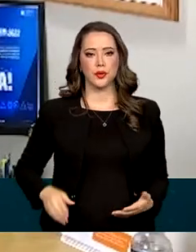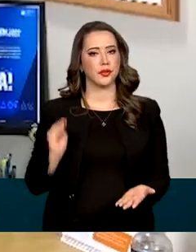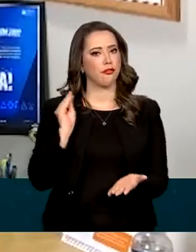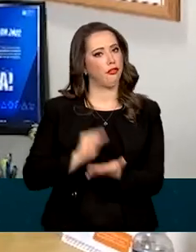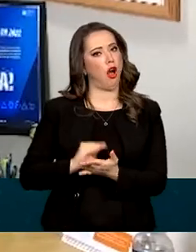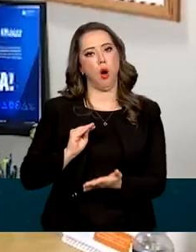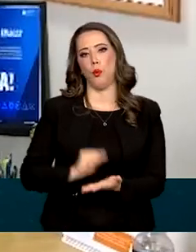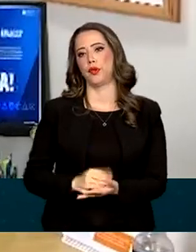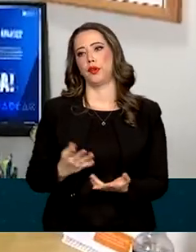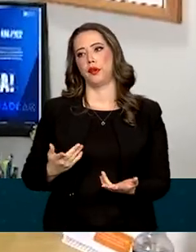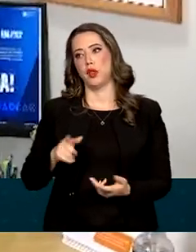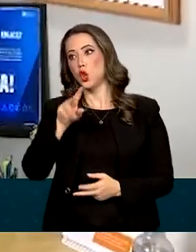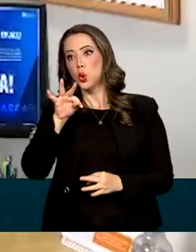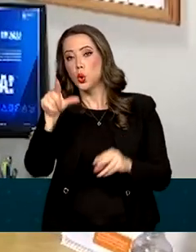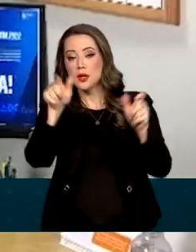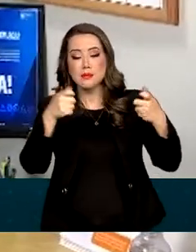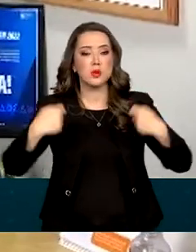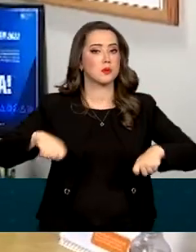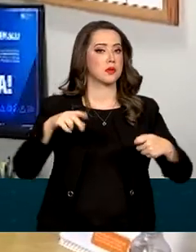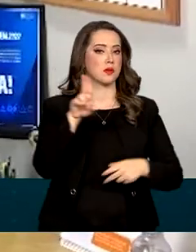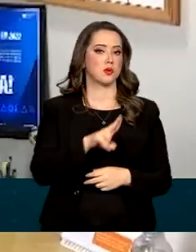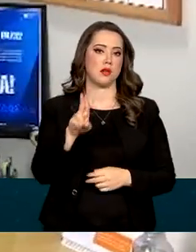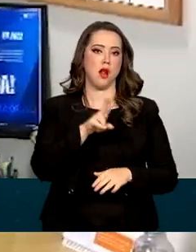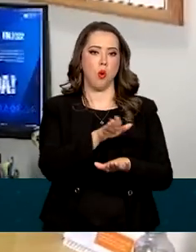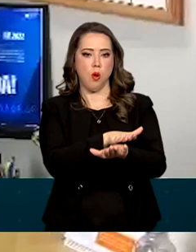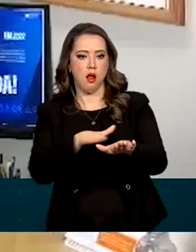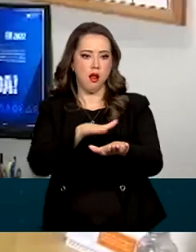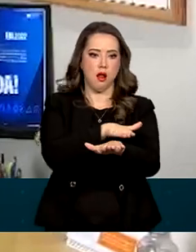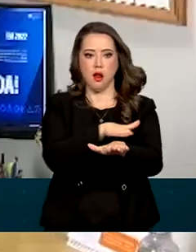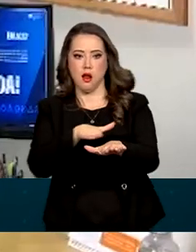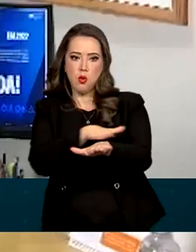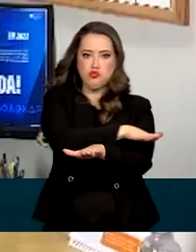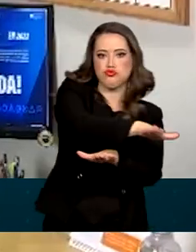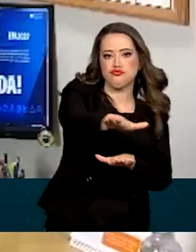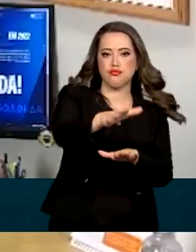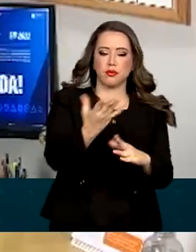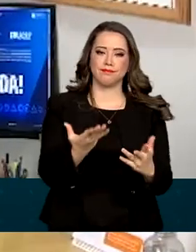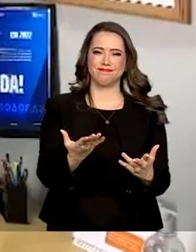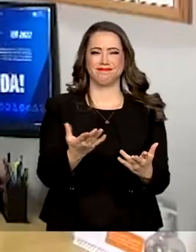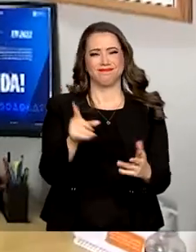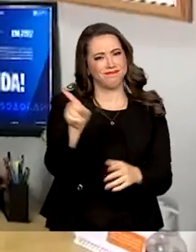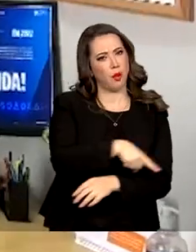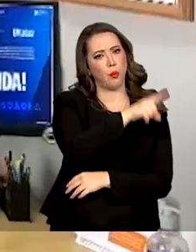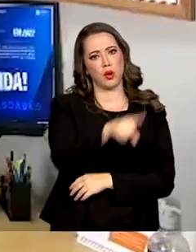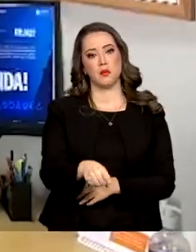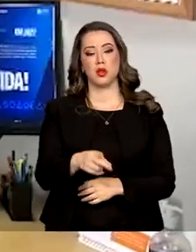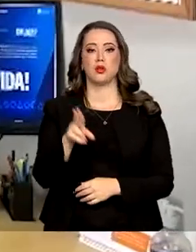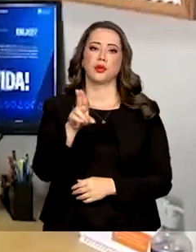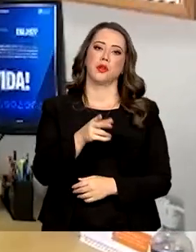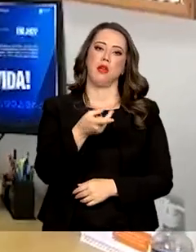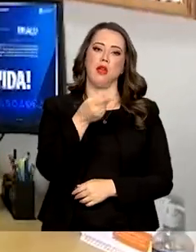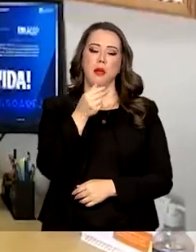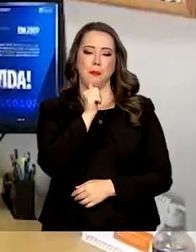ocupantes do veículo, ultrapassagens proibidas e a irresponsável mistura de álcool e direção.